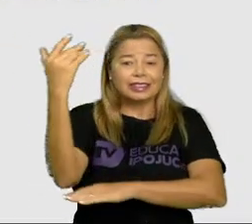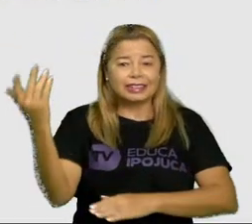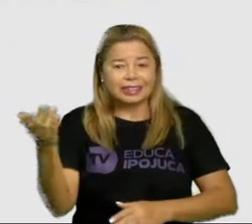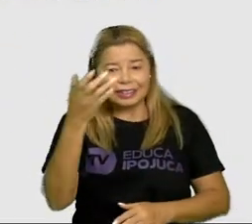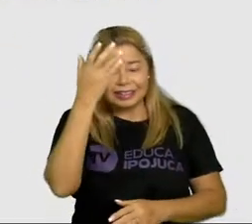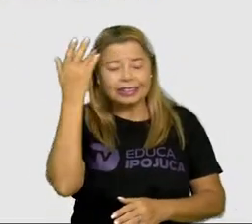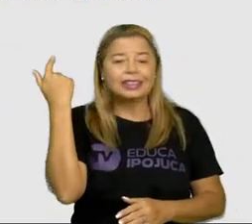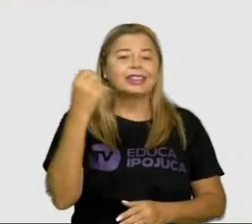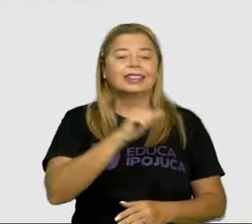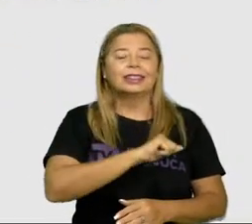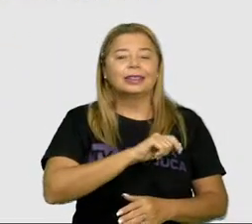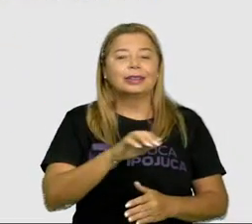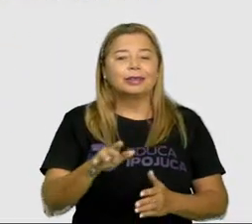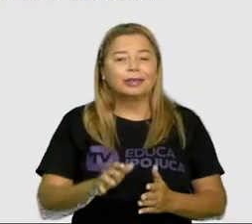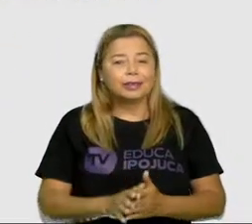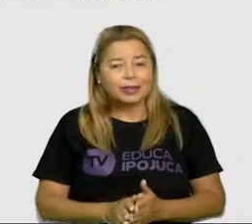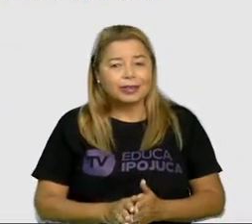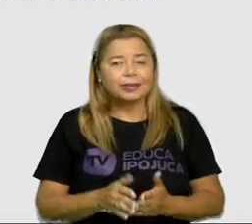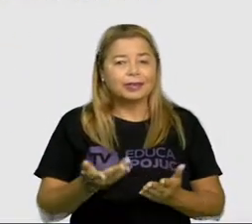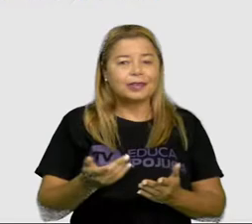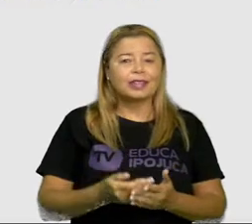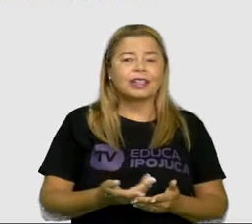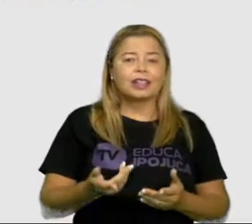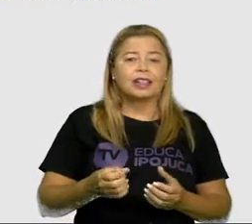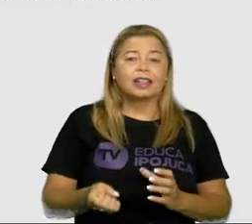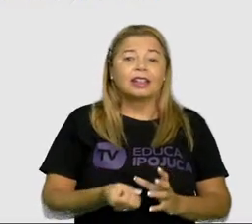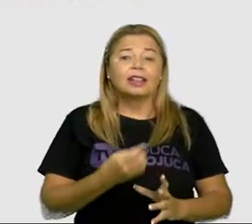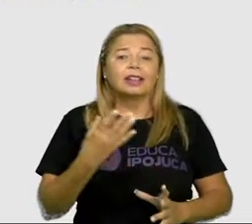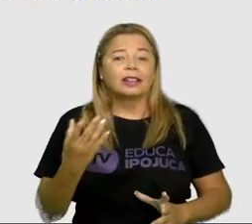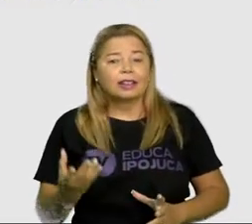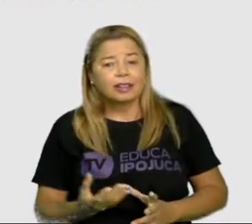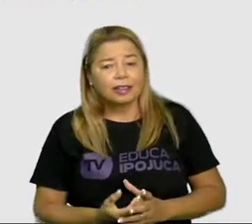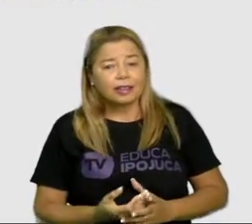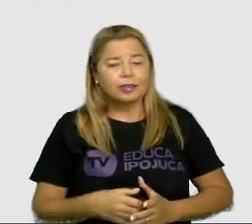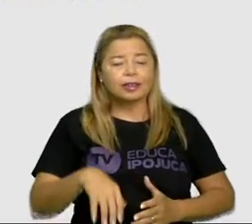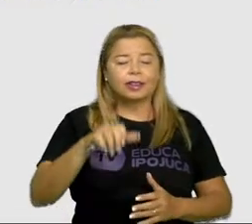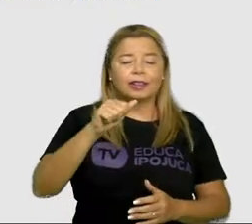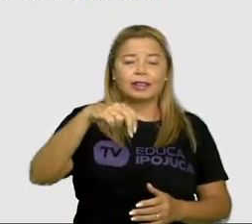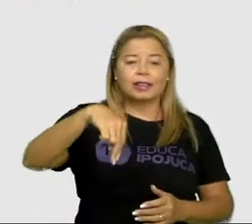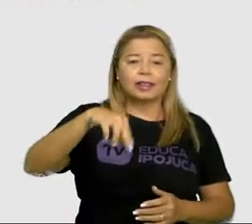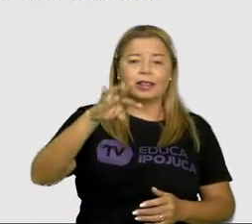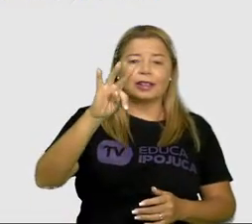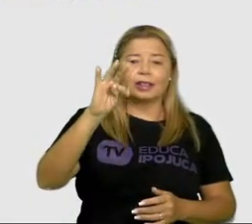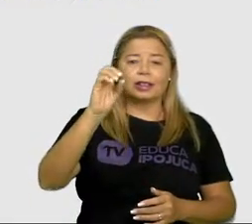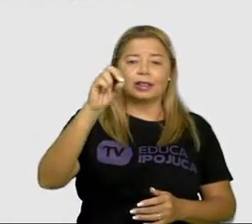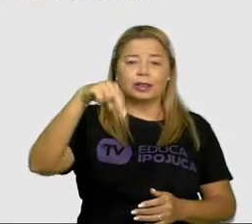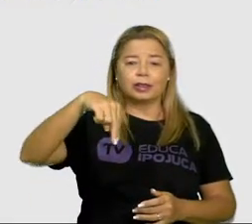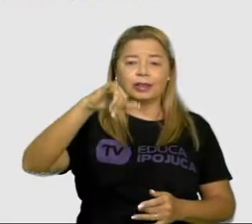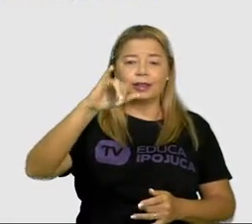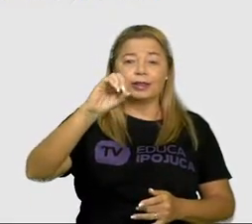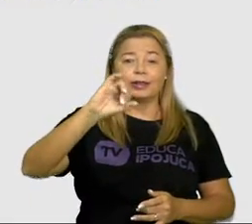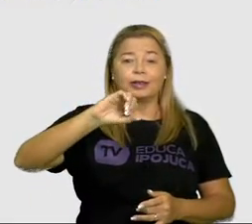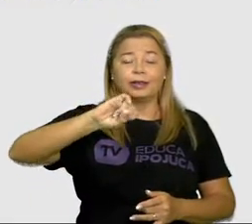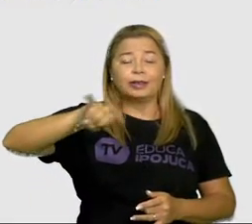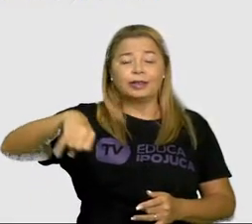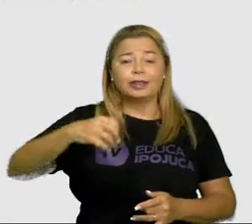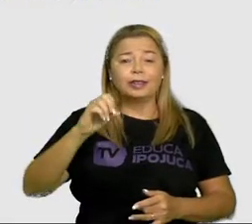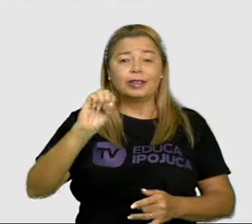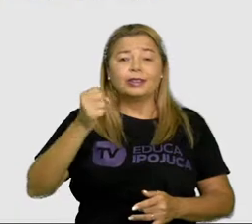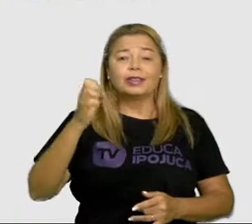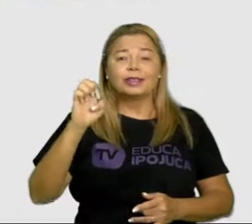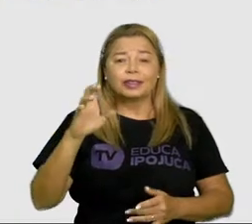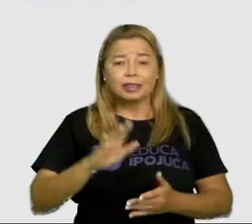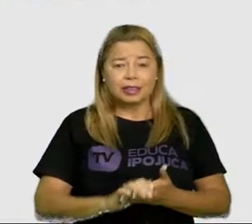Maria Madalena de Santana e Antônio José da Silva, no ano de 1969.